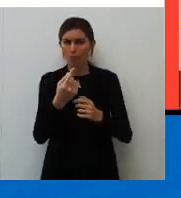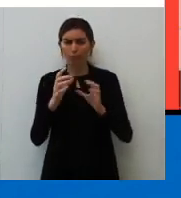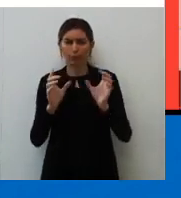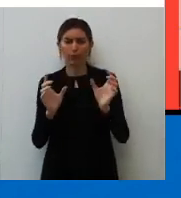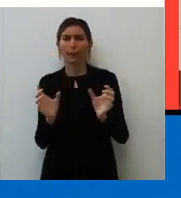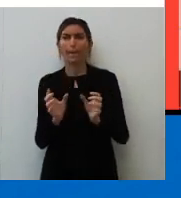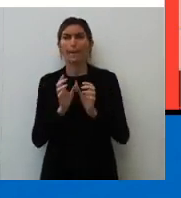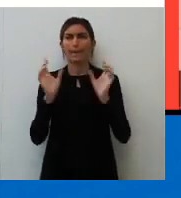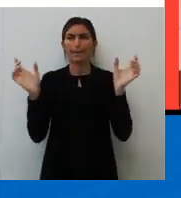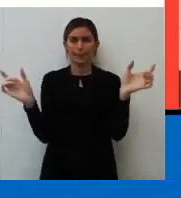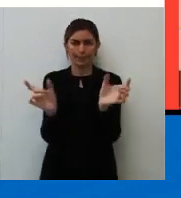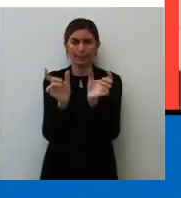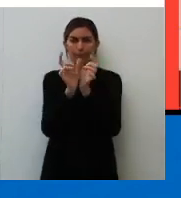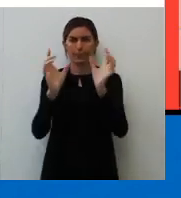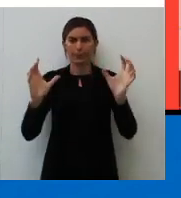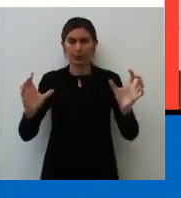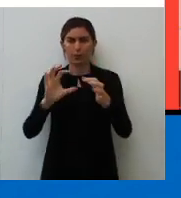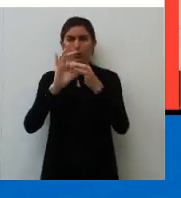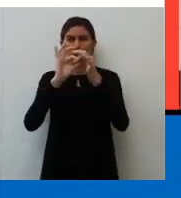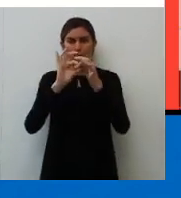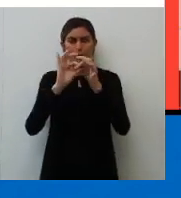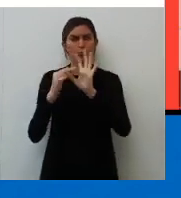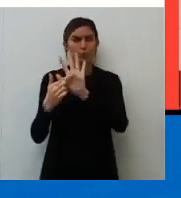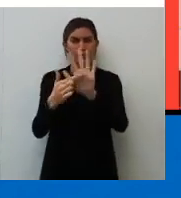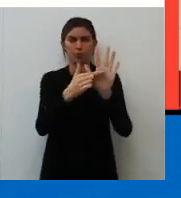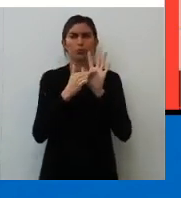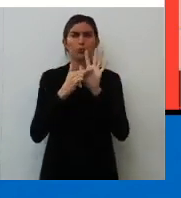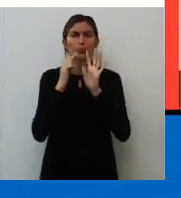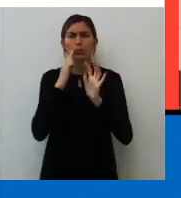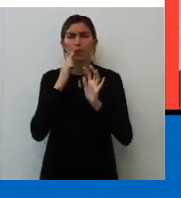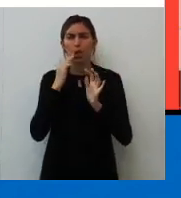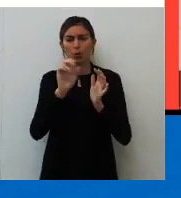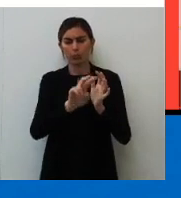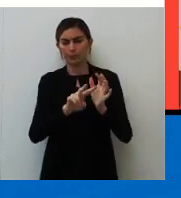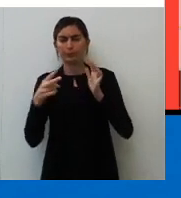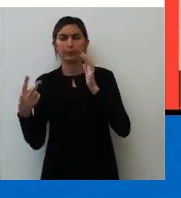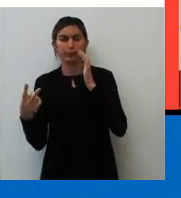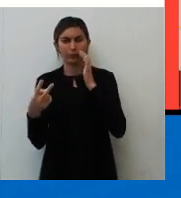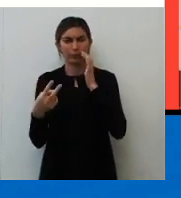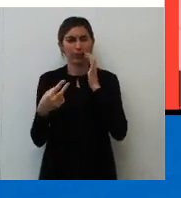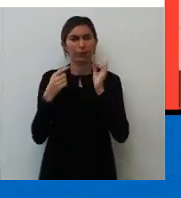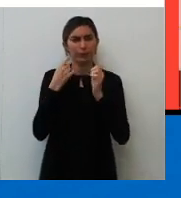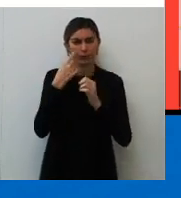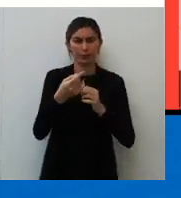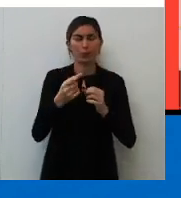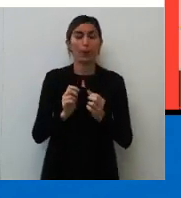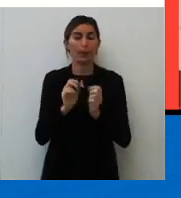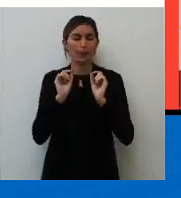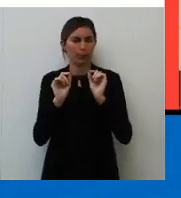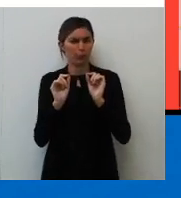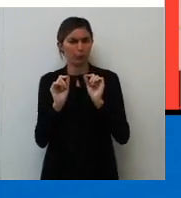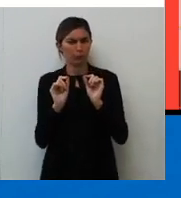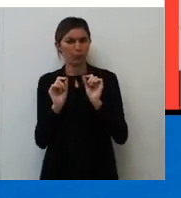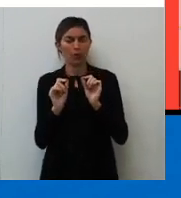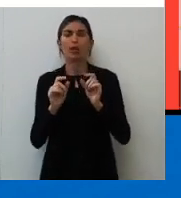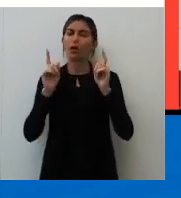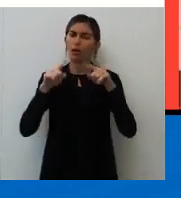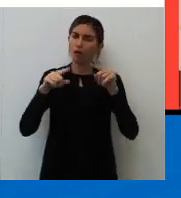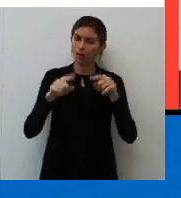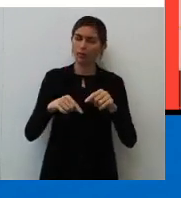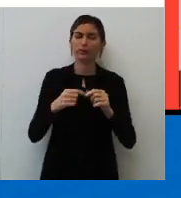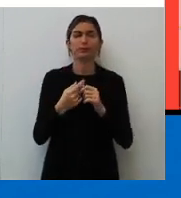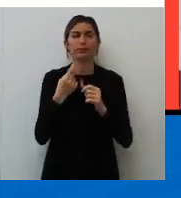conjunção I pode apresentar-se com sentido de oposição. Com sentido adversativo. É o quê, Luiz? É.